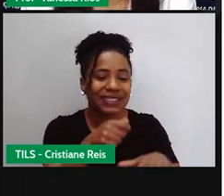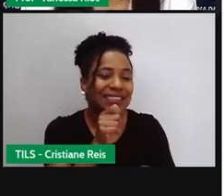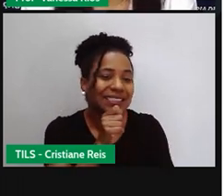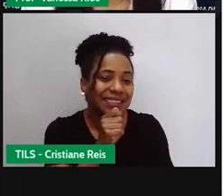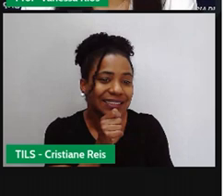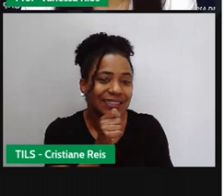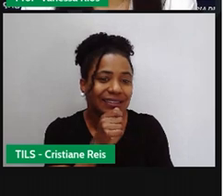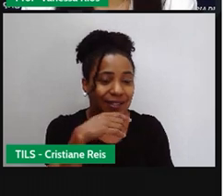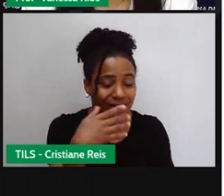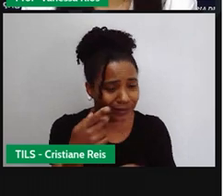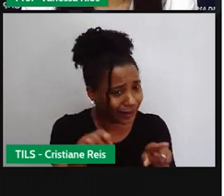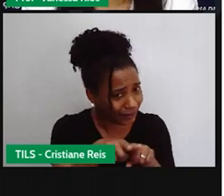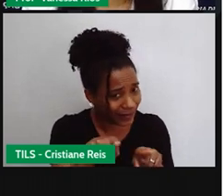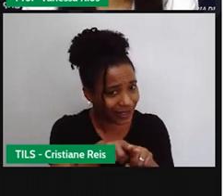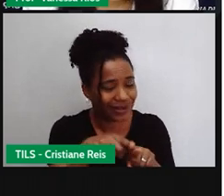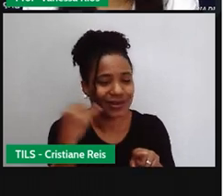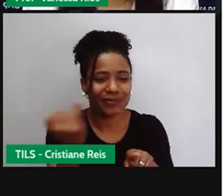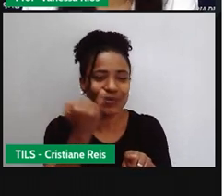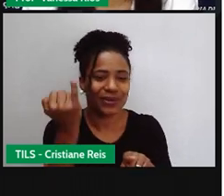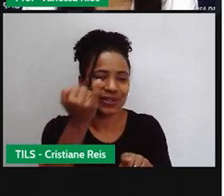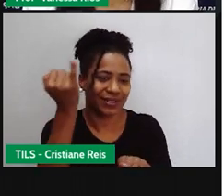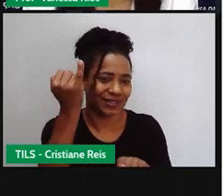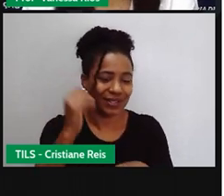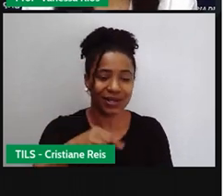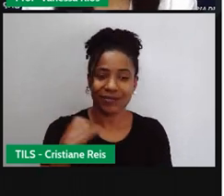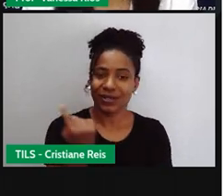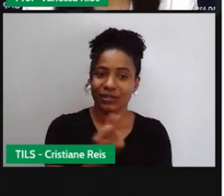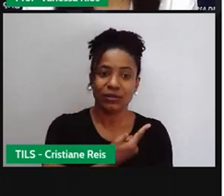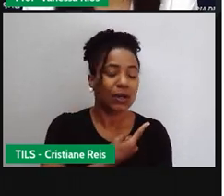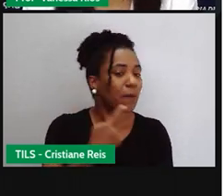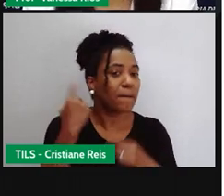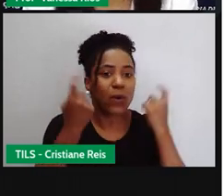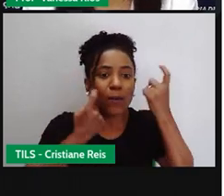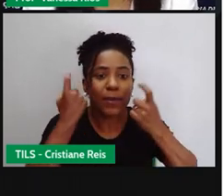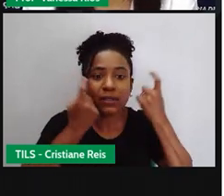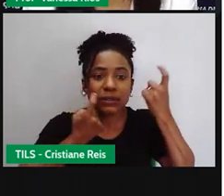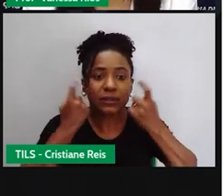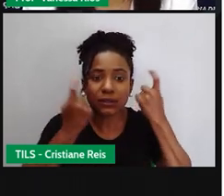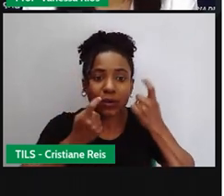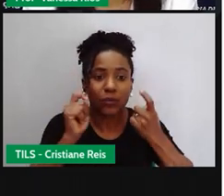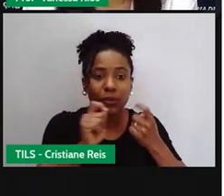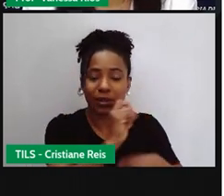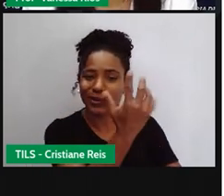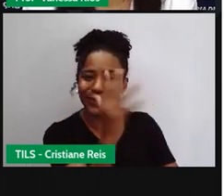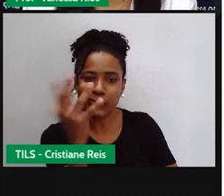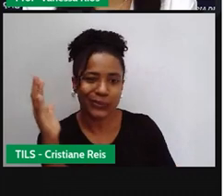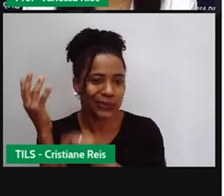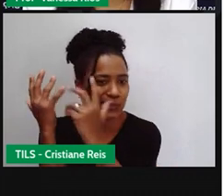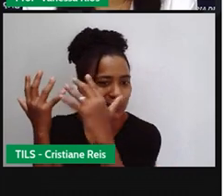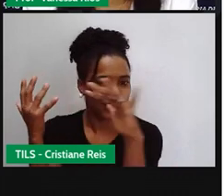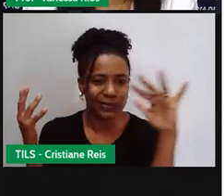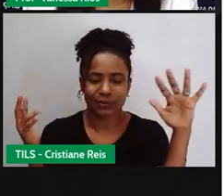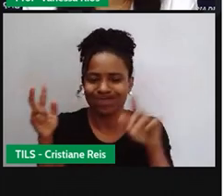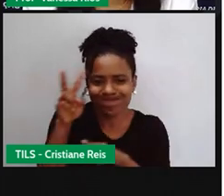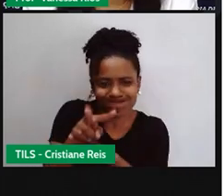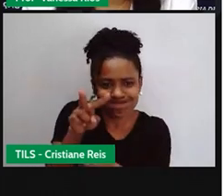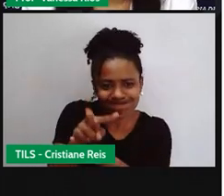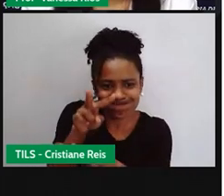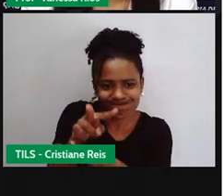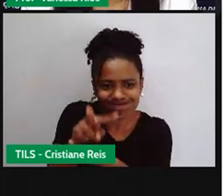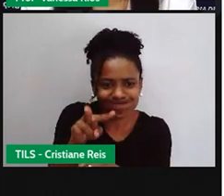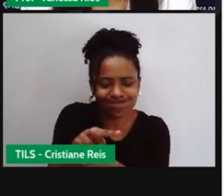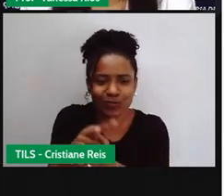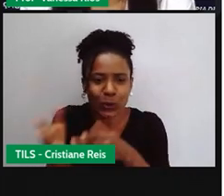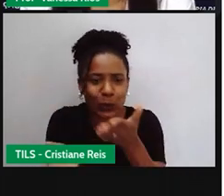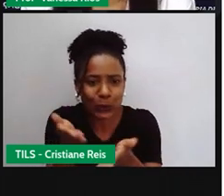a preocupação em conservar o ambiente, né, em proteger o meio ambiente das agressões, dos problemas ambientais,